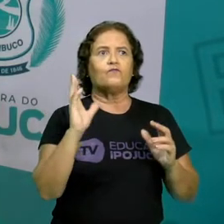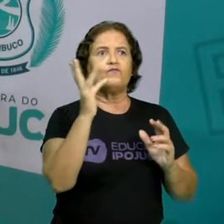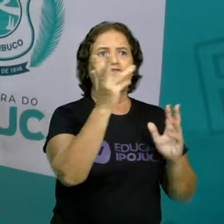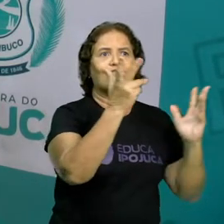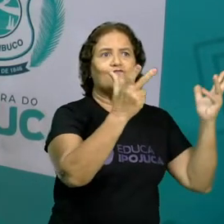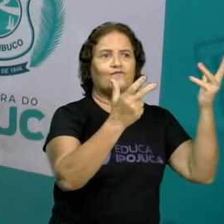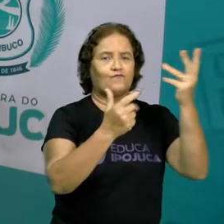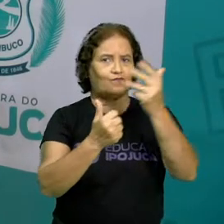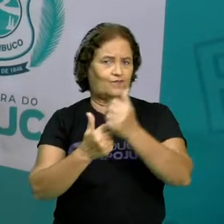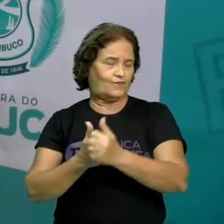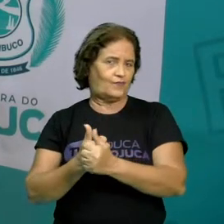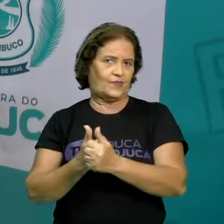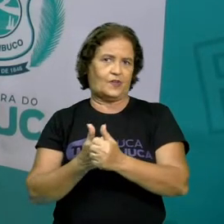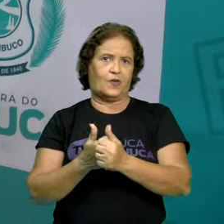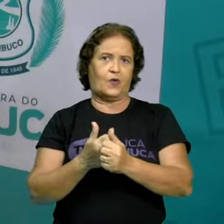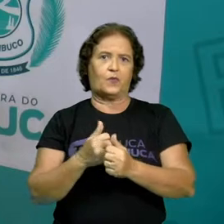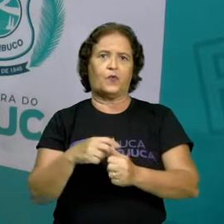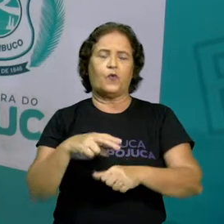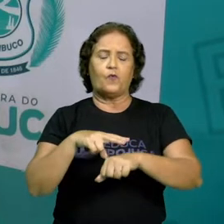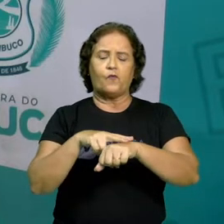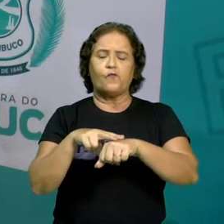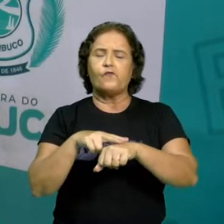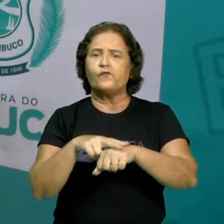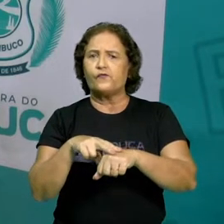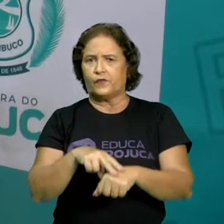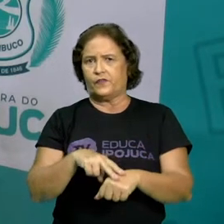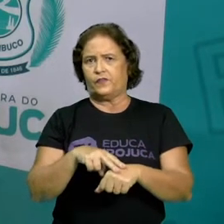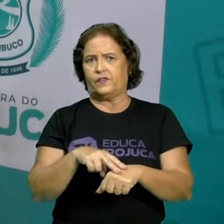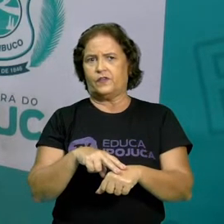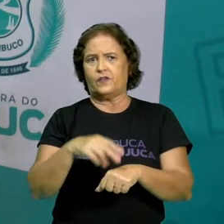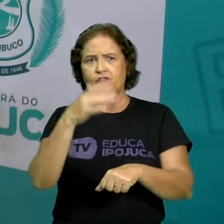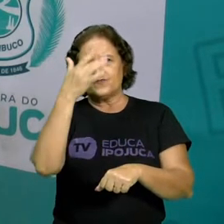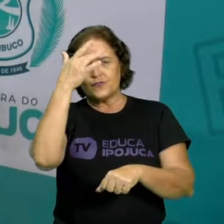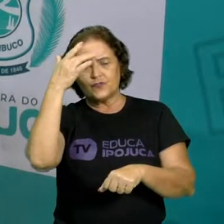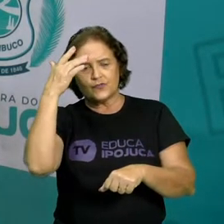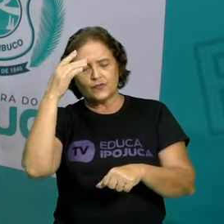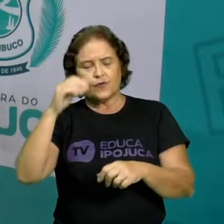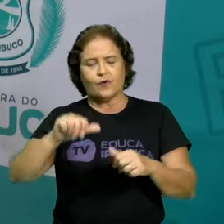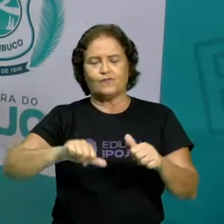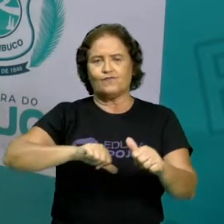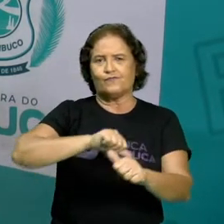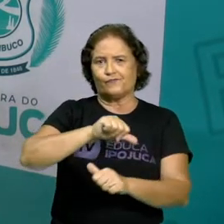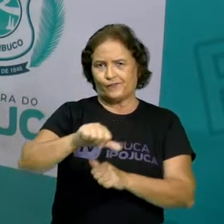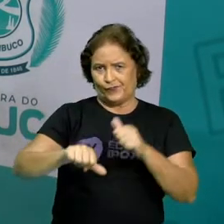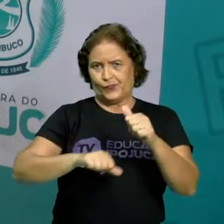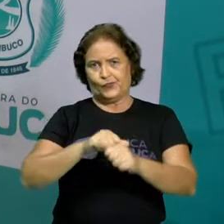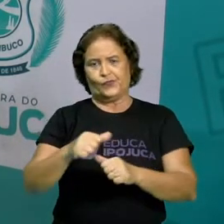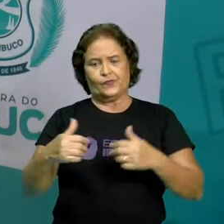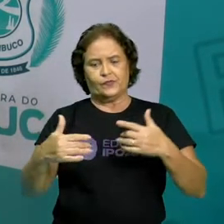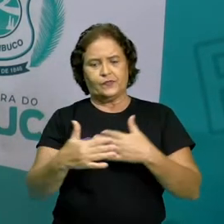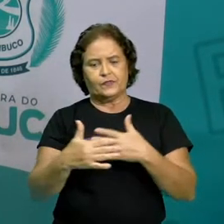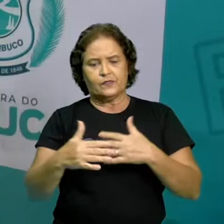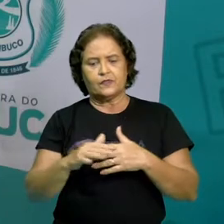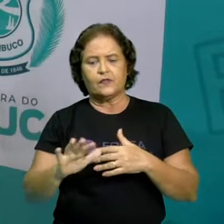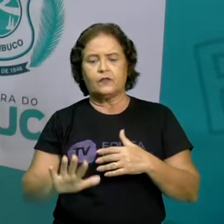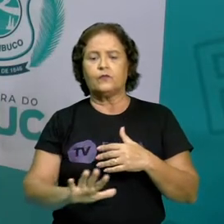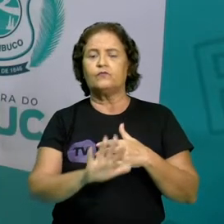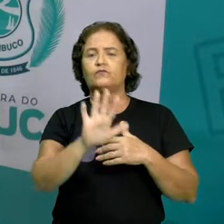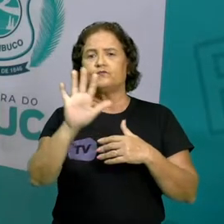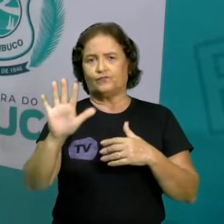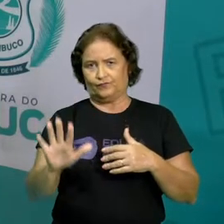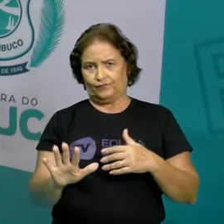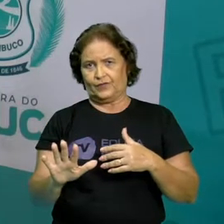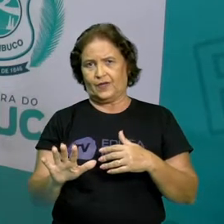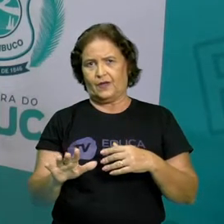pessoas, né? O ser humano, eles modificam as cidades. O ambiente. Para quê?